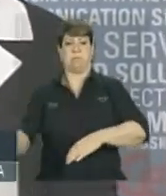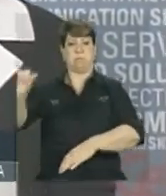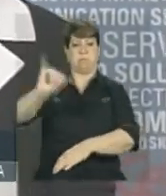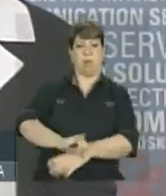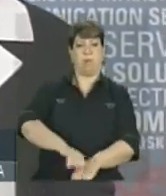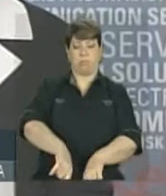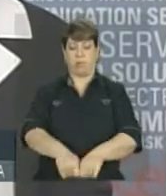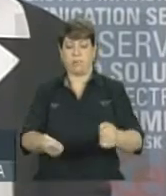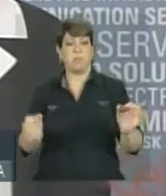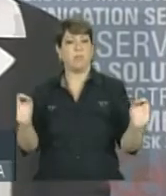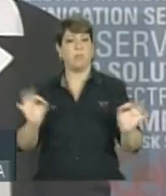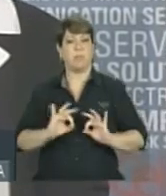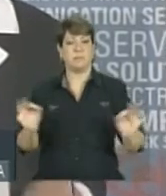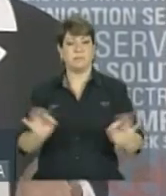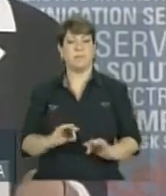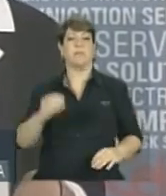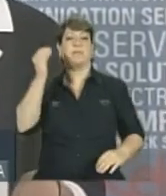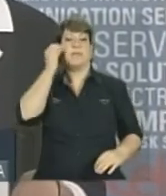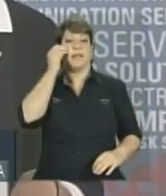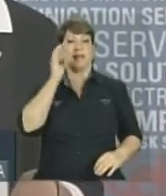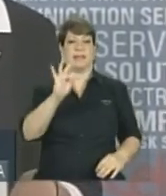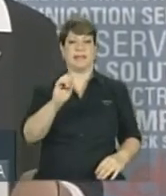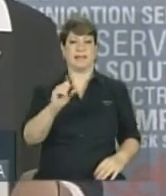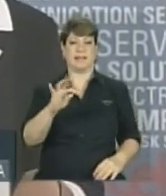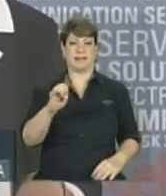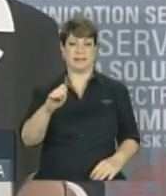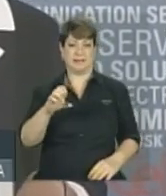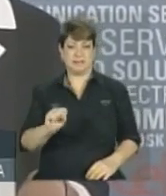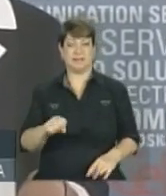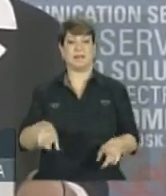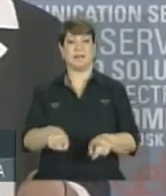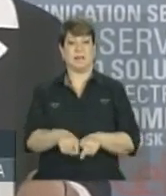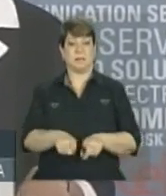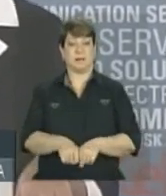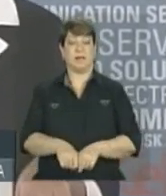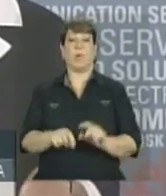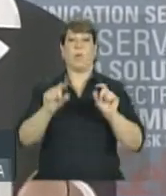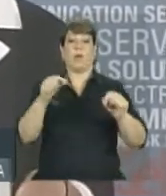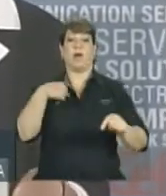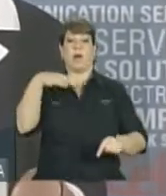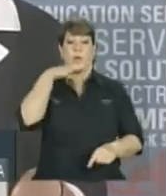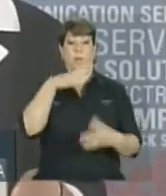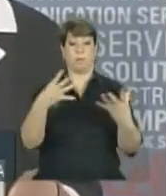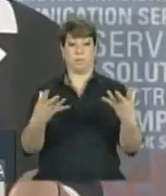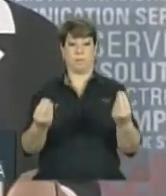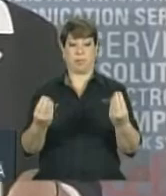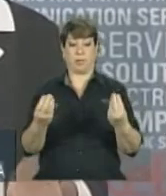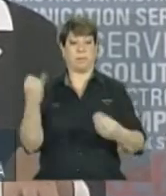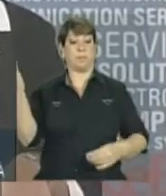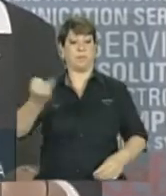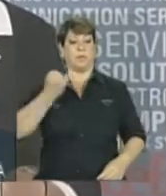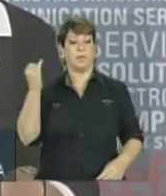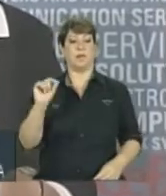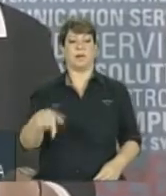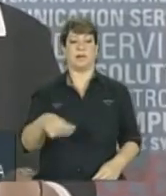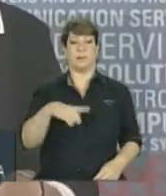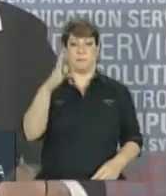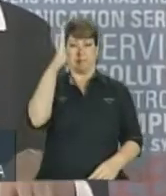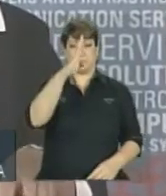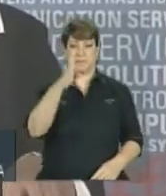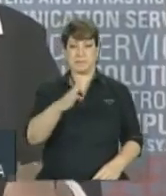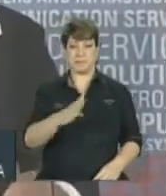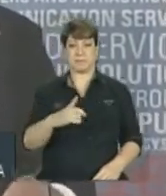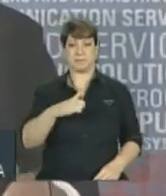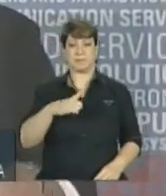características, o que eu considero muito importante foi que o Brasil e a Alemanha reiteraram